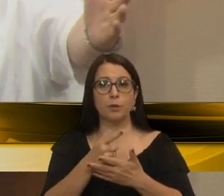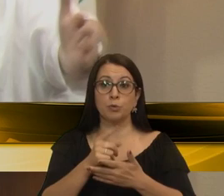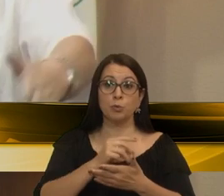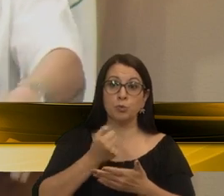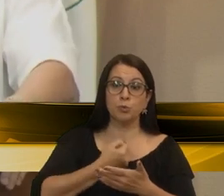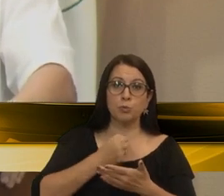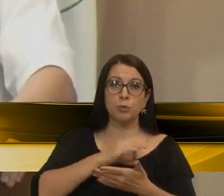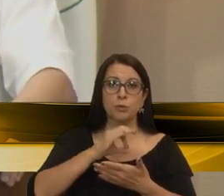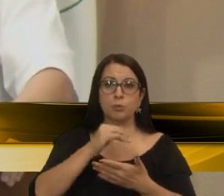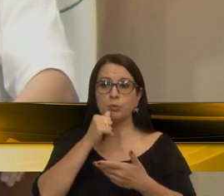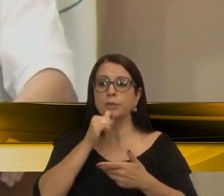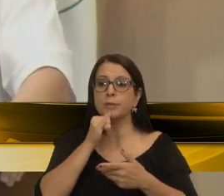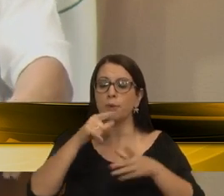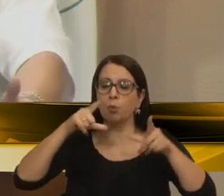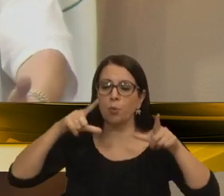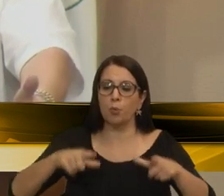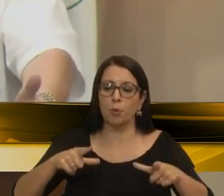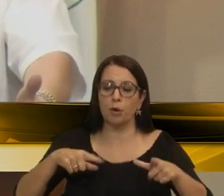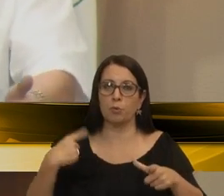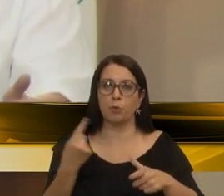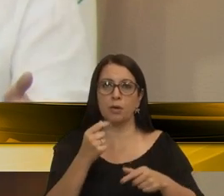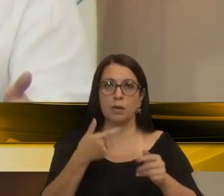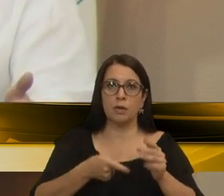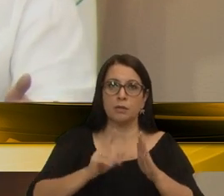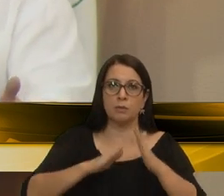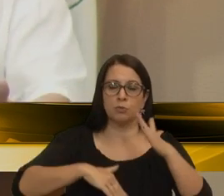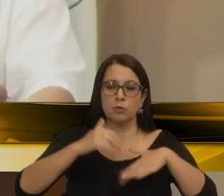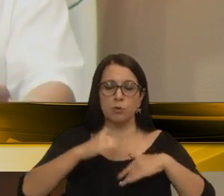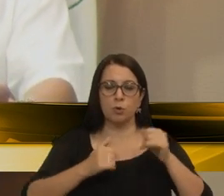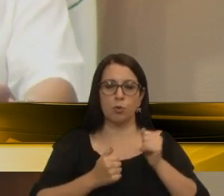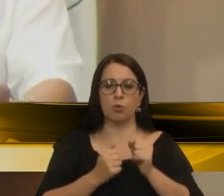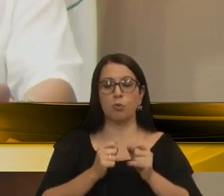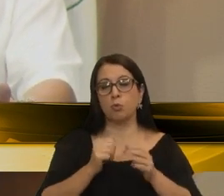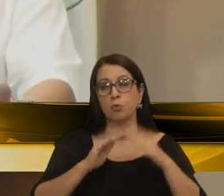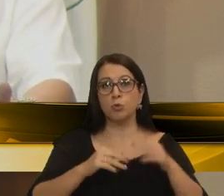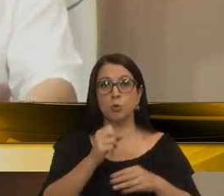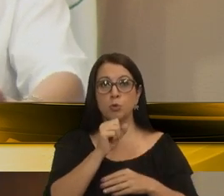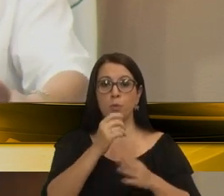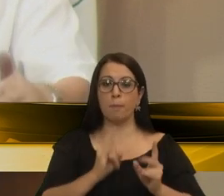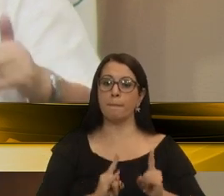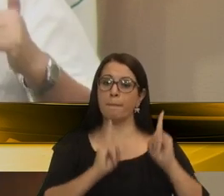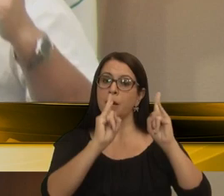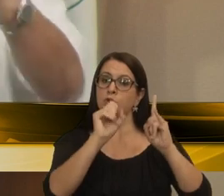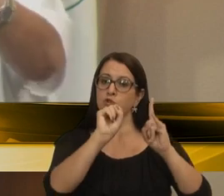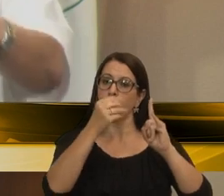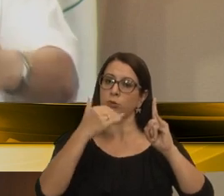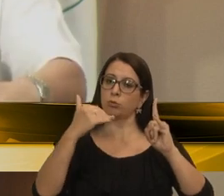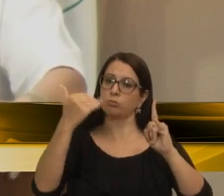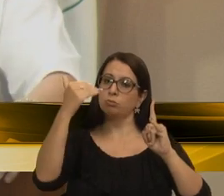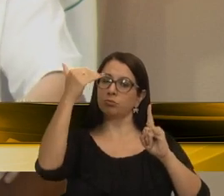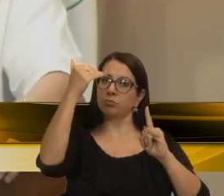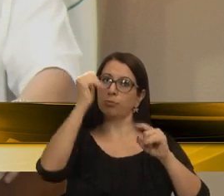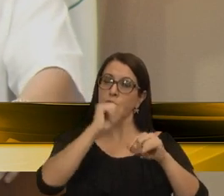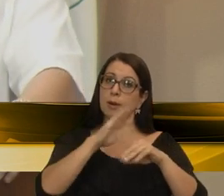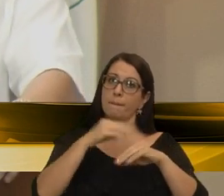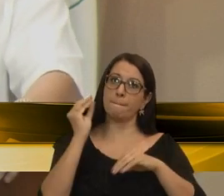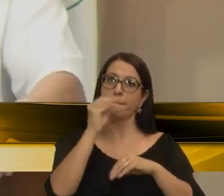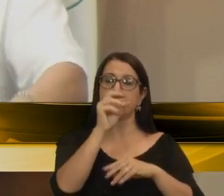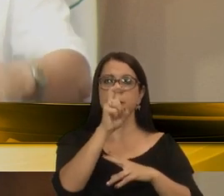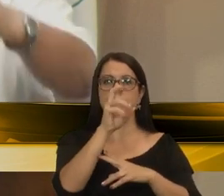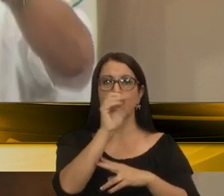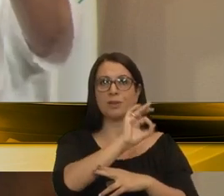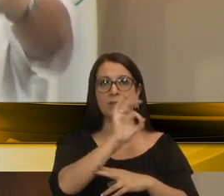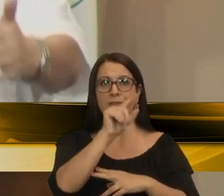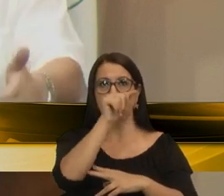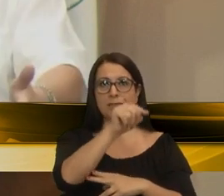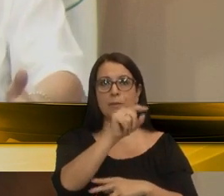exemplo, um local que você poderia construir oito andares, você poderia agregar mais 50% de índice,